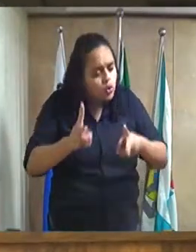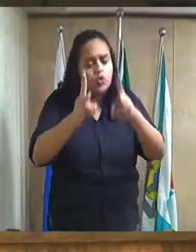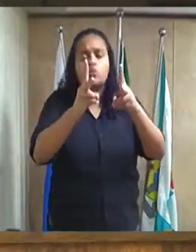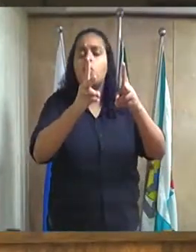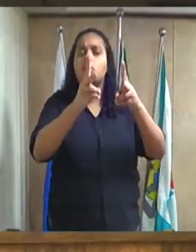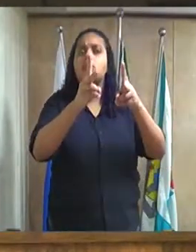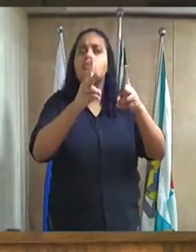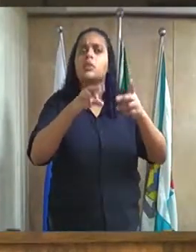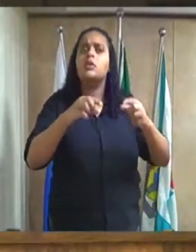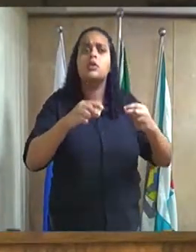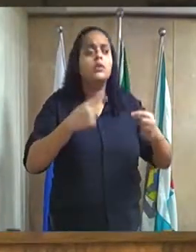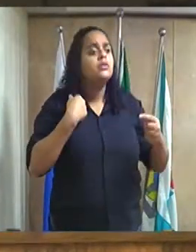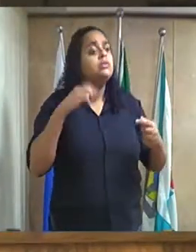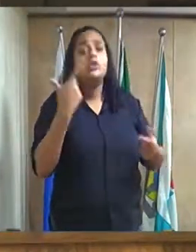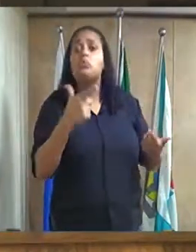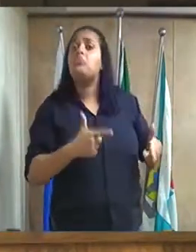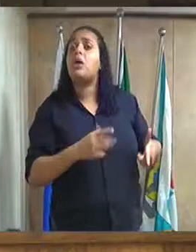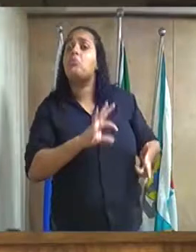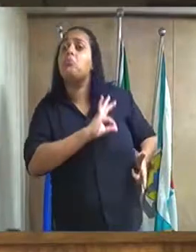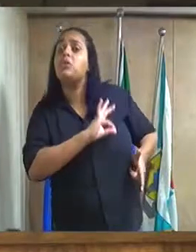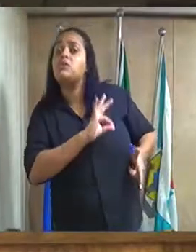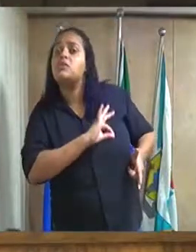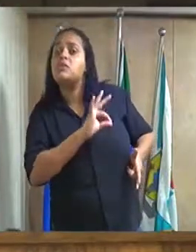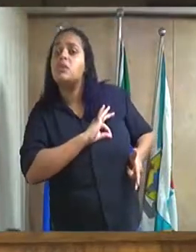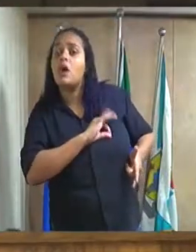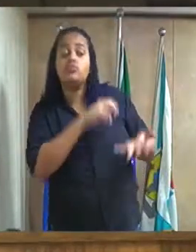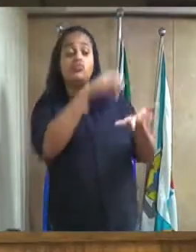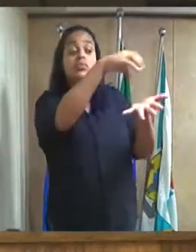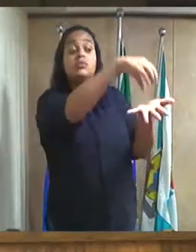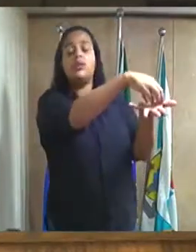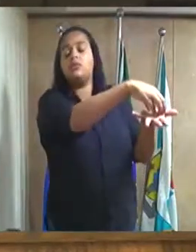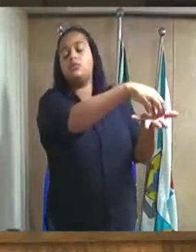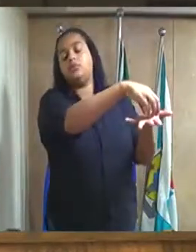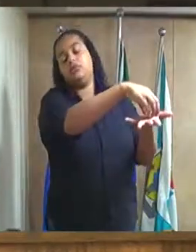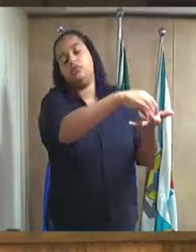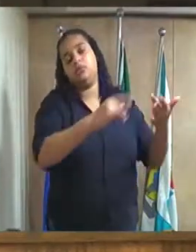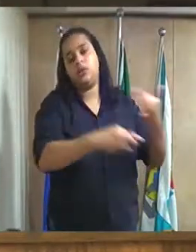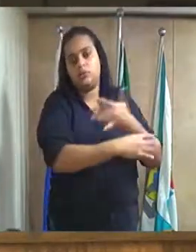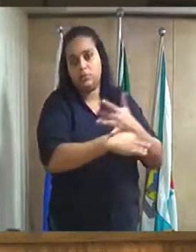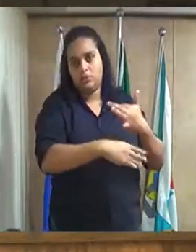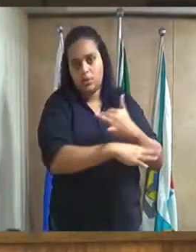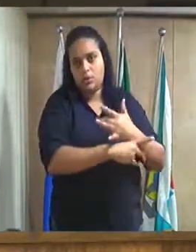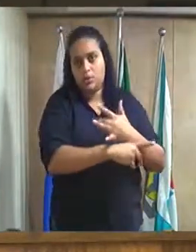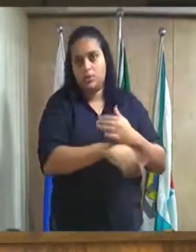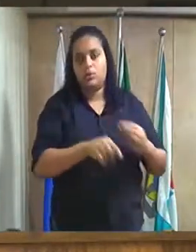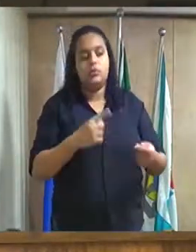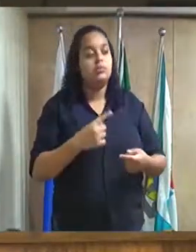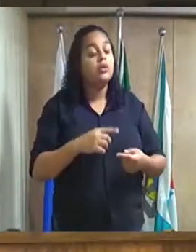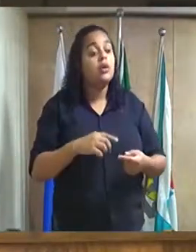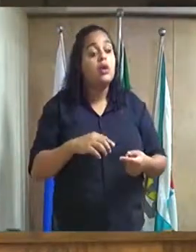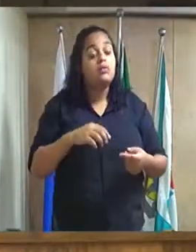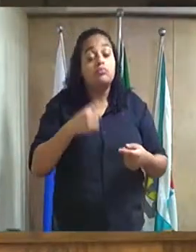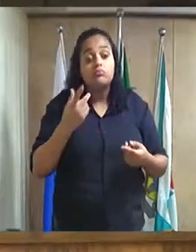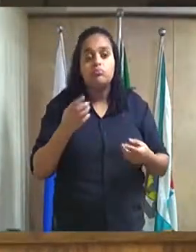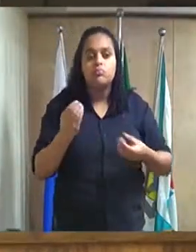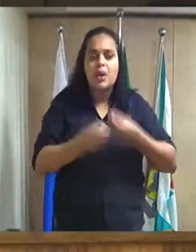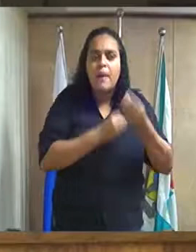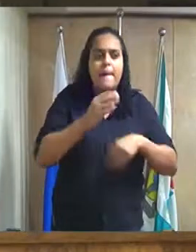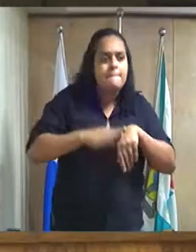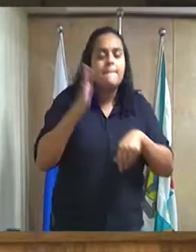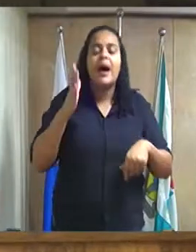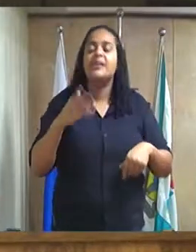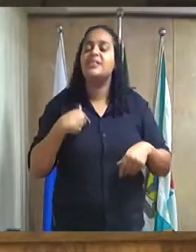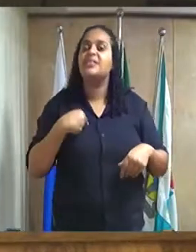de policiais que o centro, tornando-os locais significativamente mais